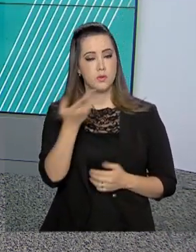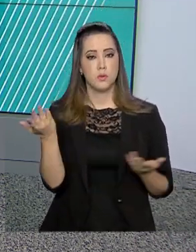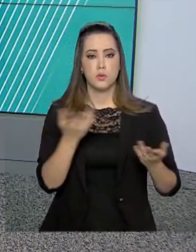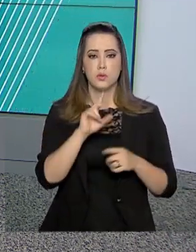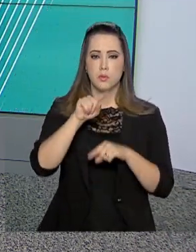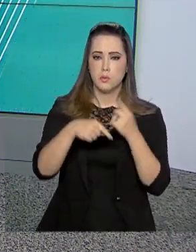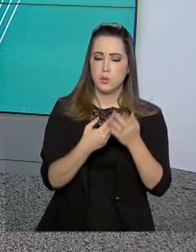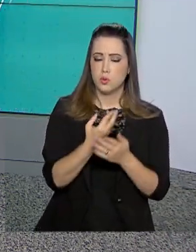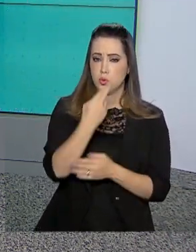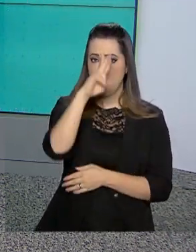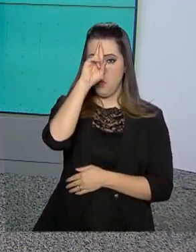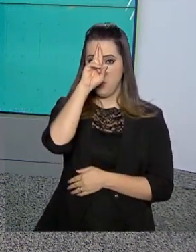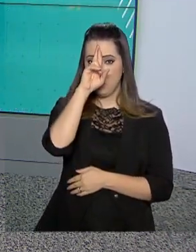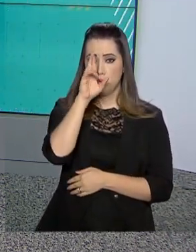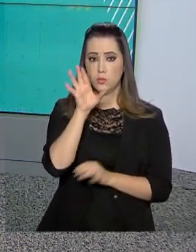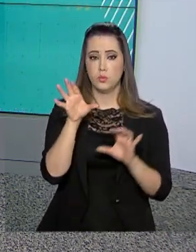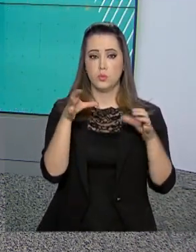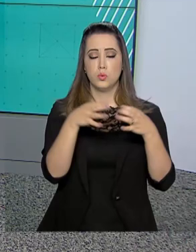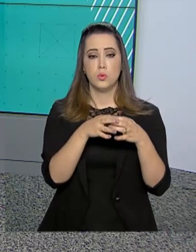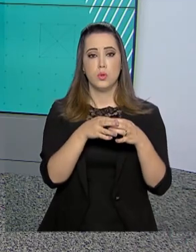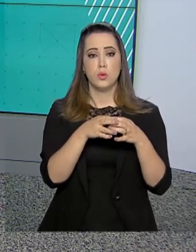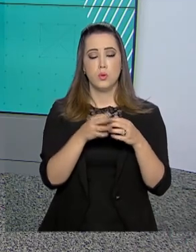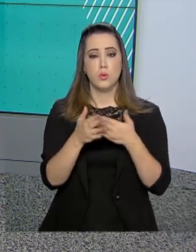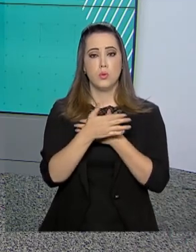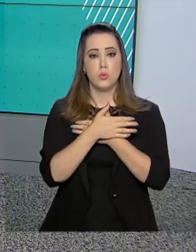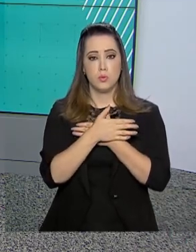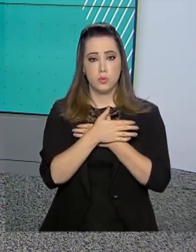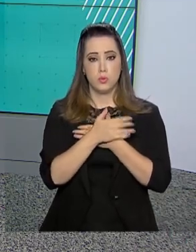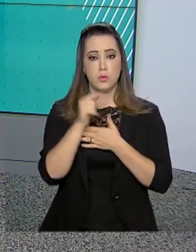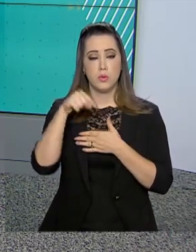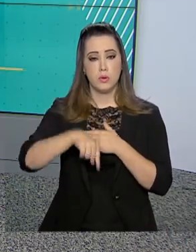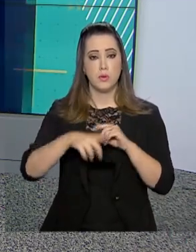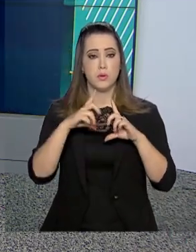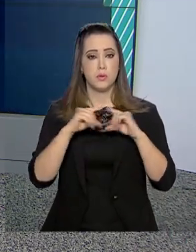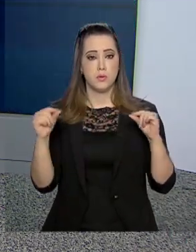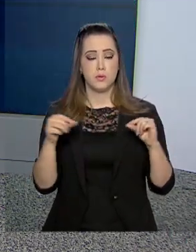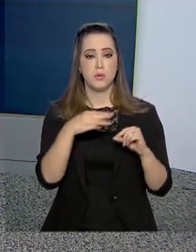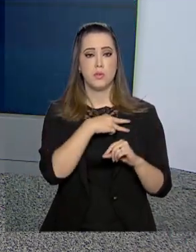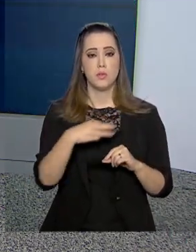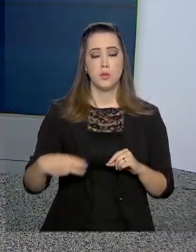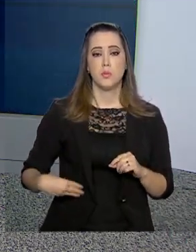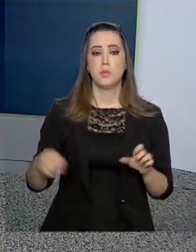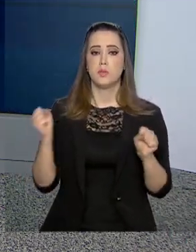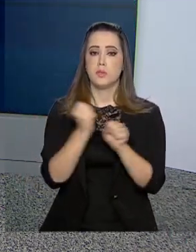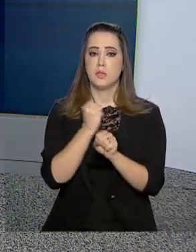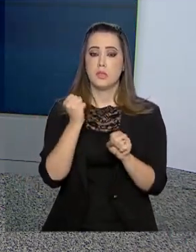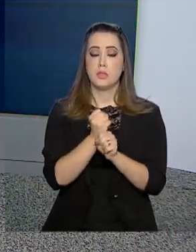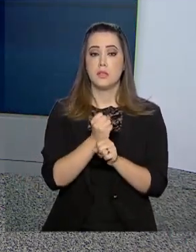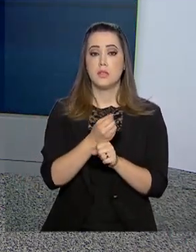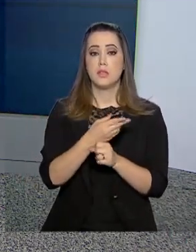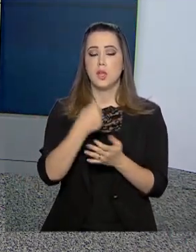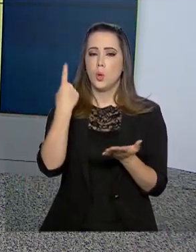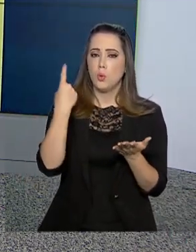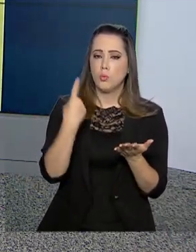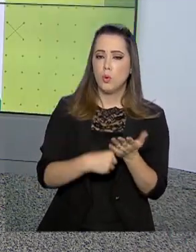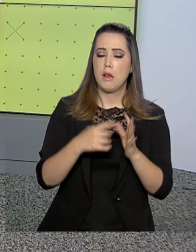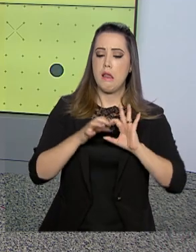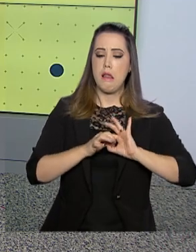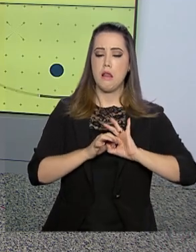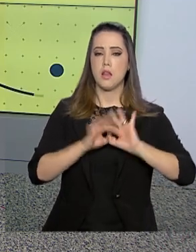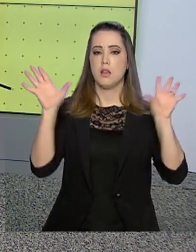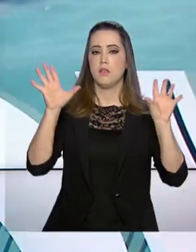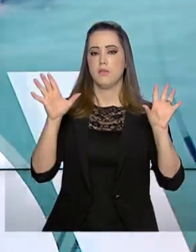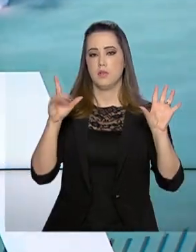almoço com oficiais generais da aeronáutica, aqui em Brasília, que o Ministro da Infraestrutura tem carta branca para